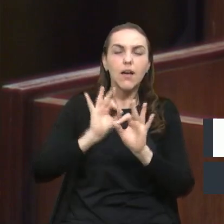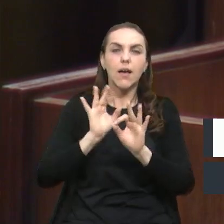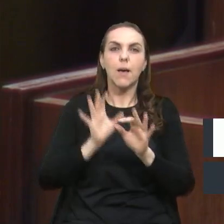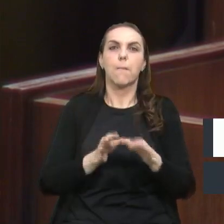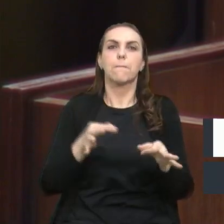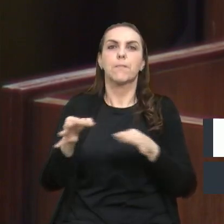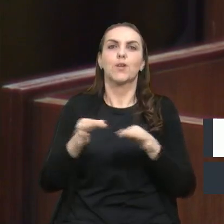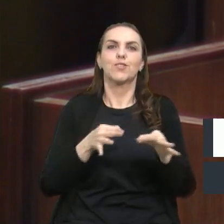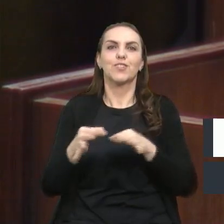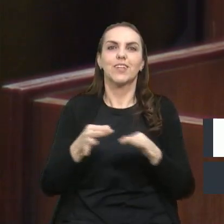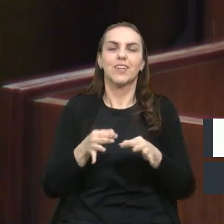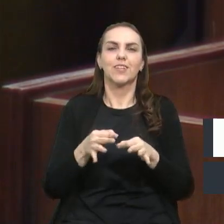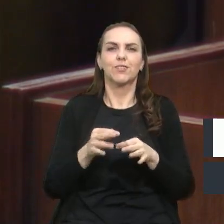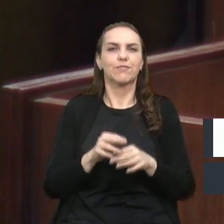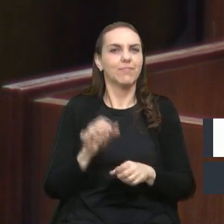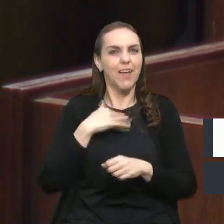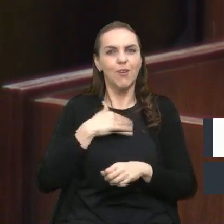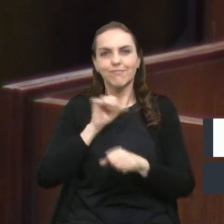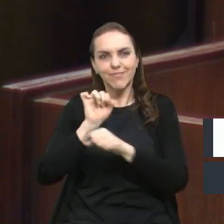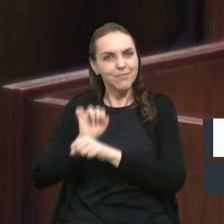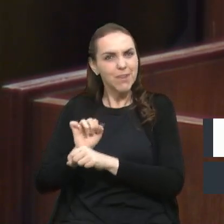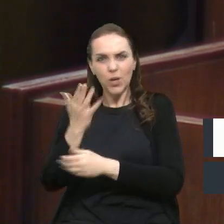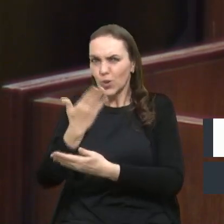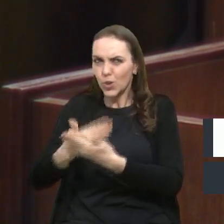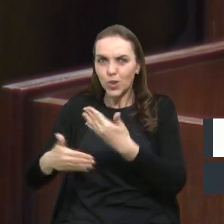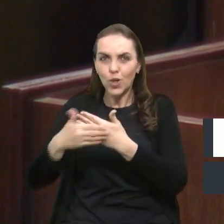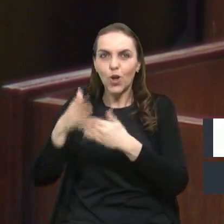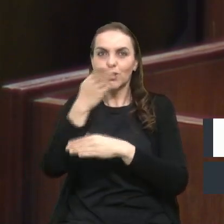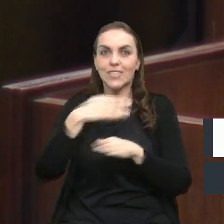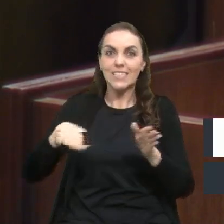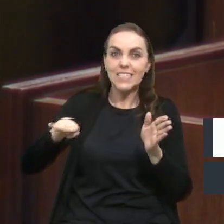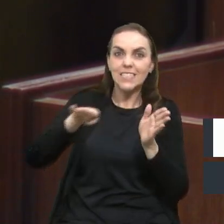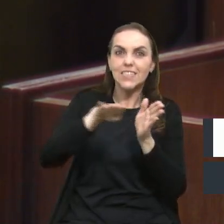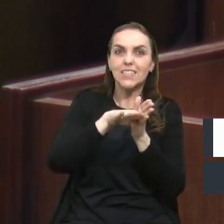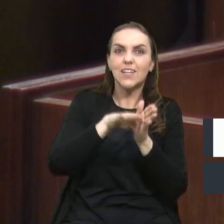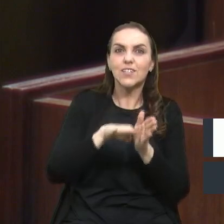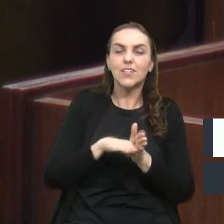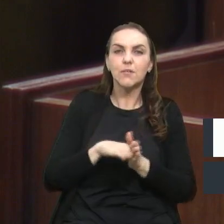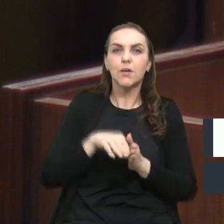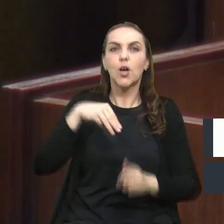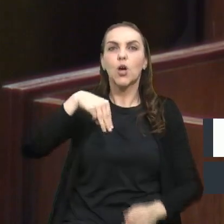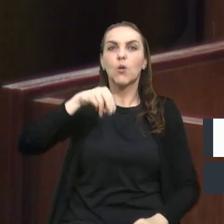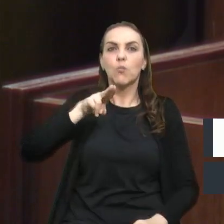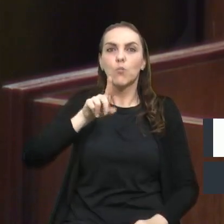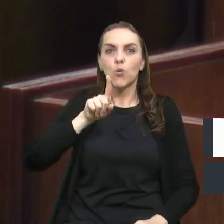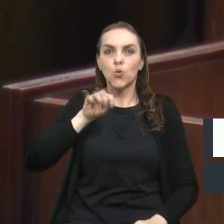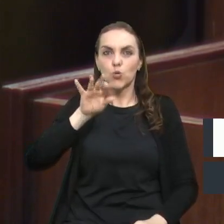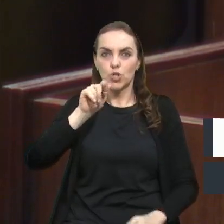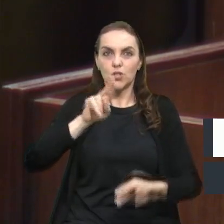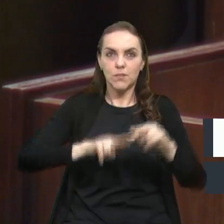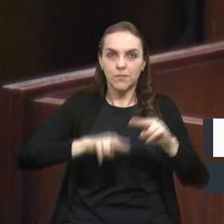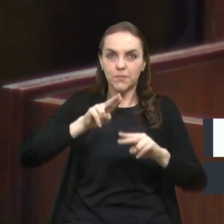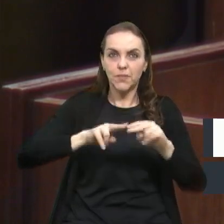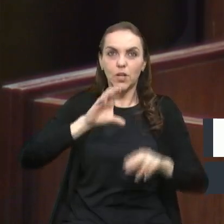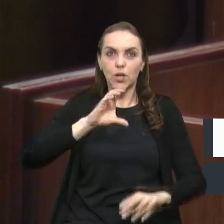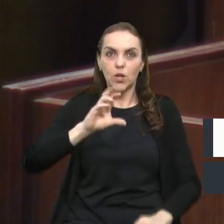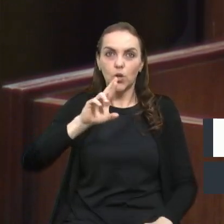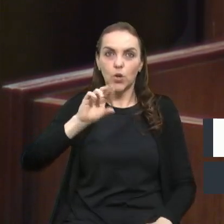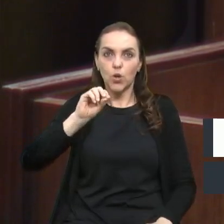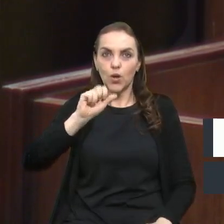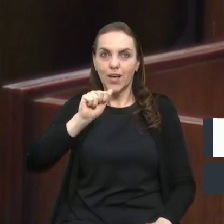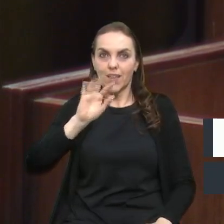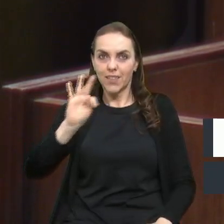Espero todos vocês no estacionamento do Multimercados Croata, domingo, dia 22, das